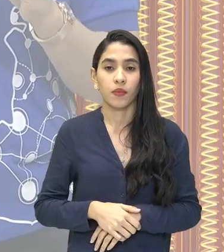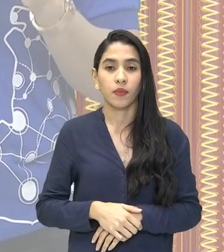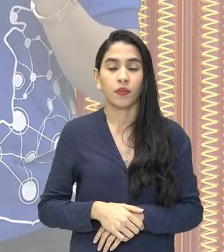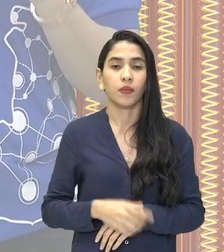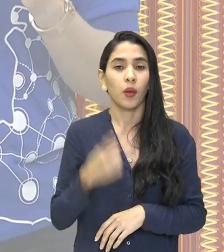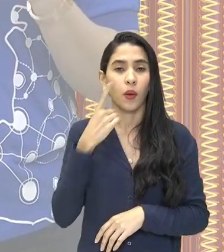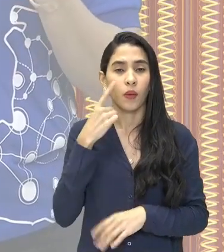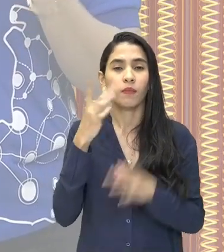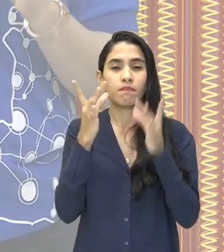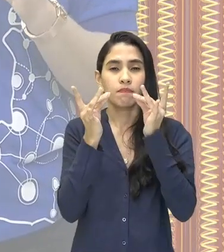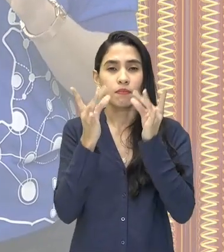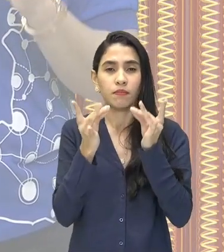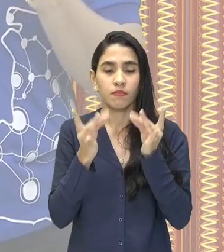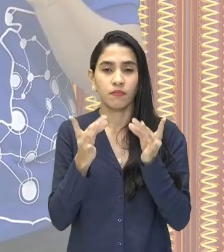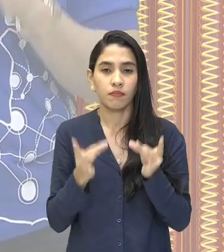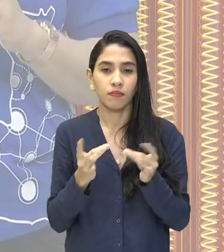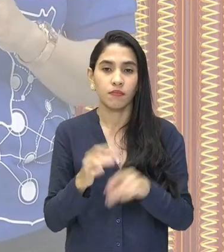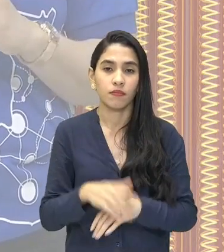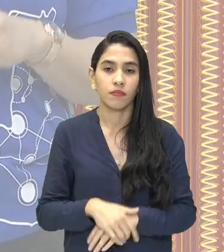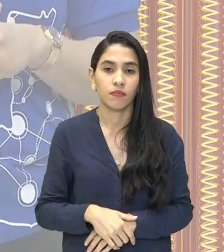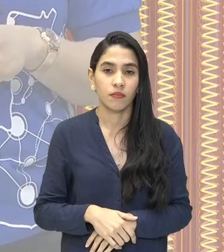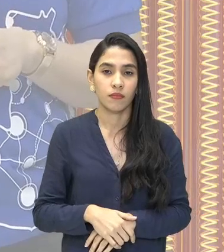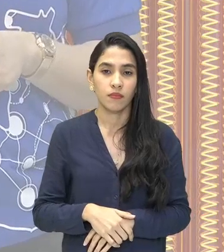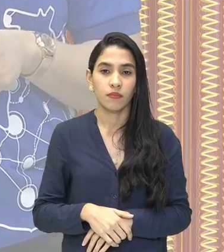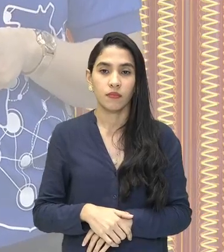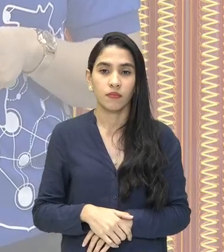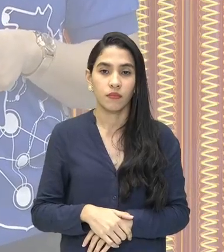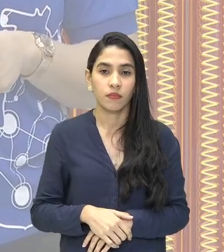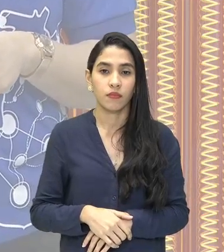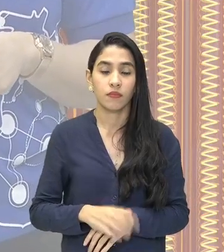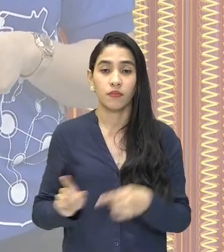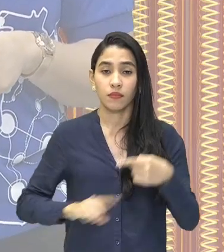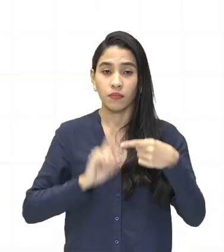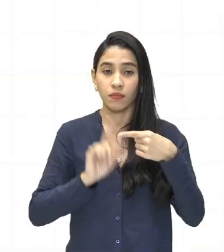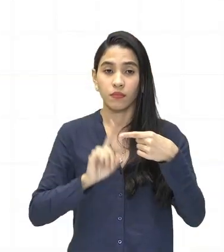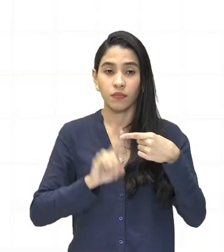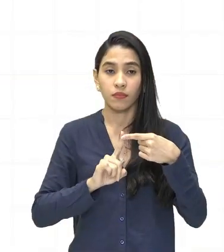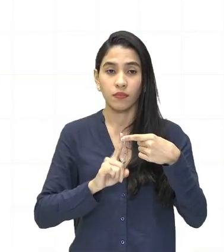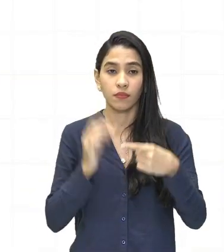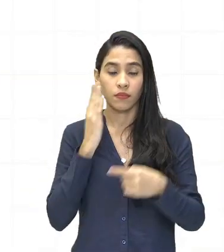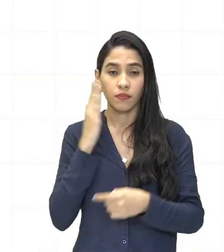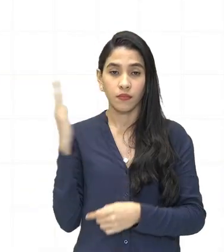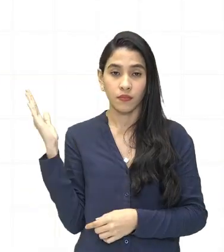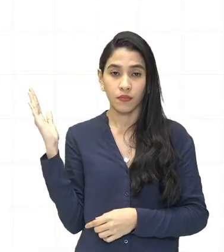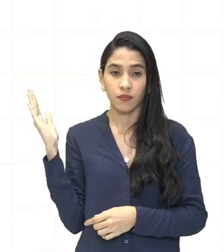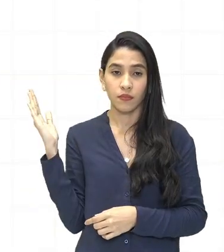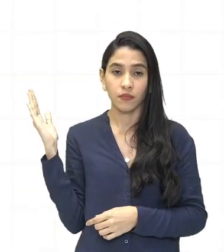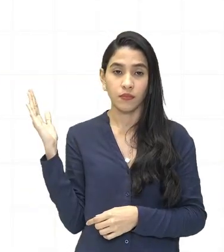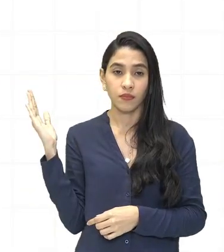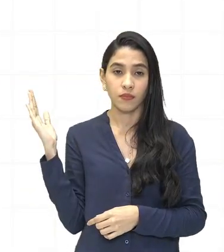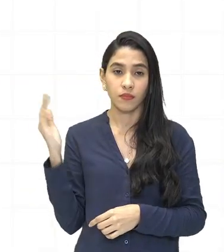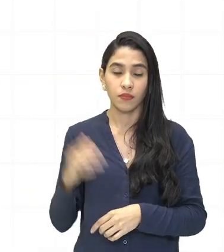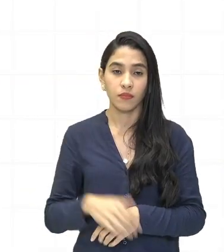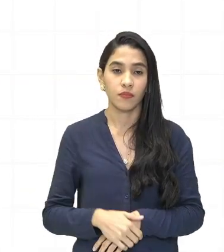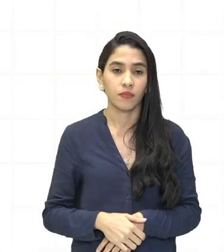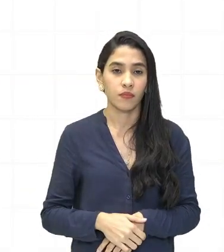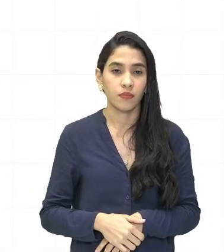detalhadamente cada um desses passos. A primeira aí, temos a fase do capitalismo, capitalismo comercial.